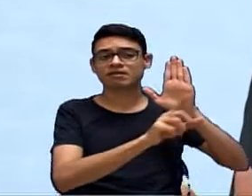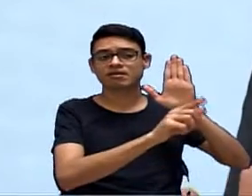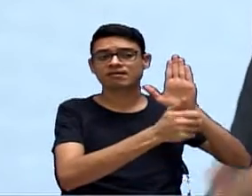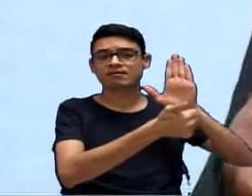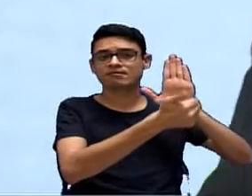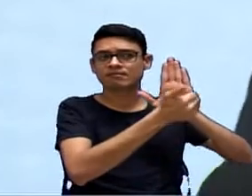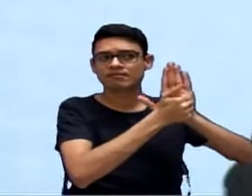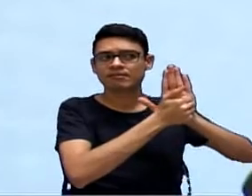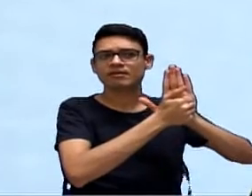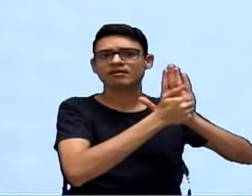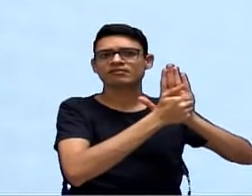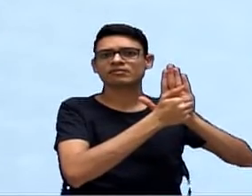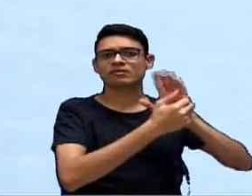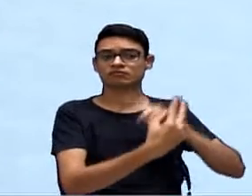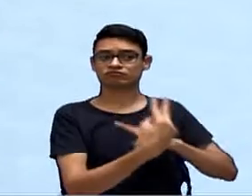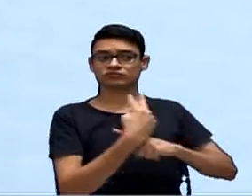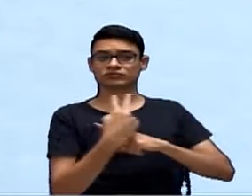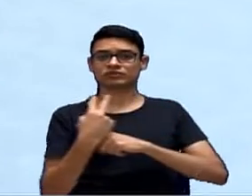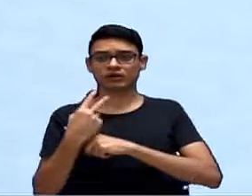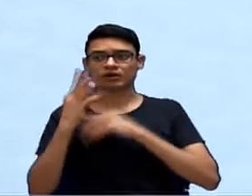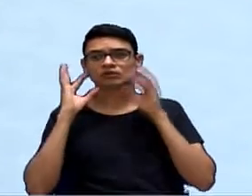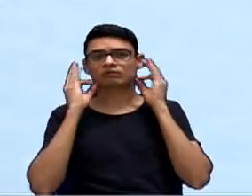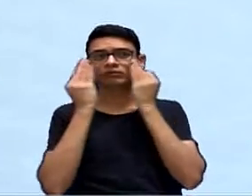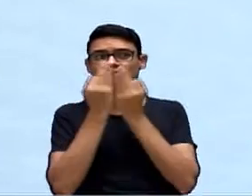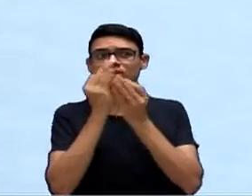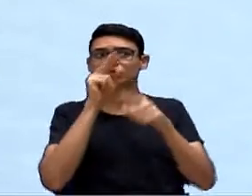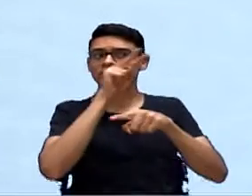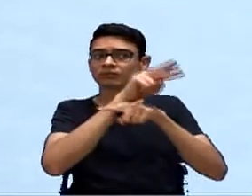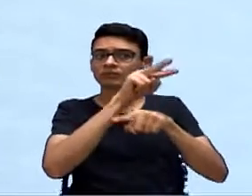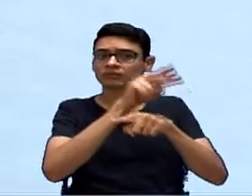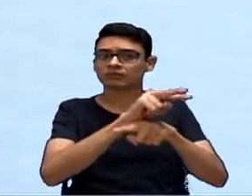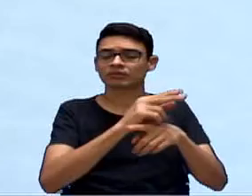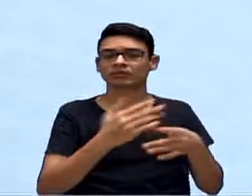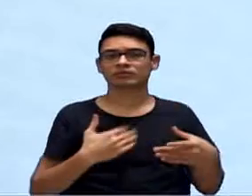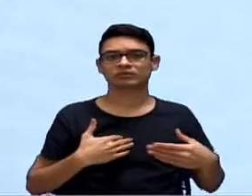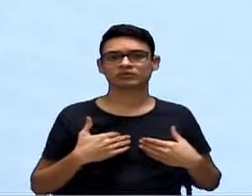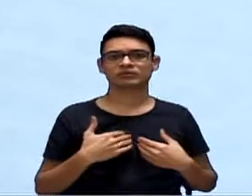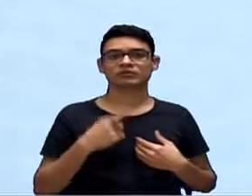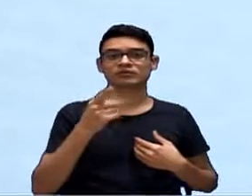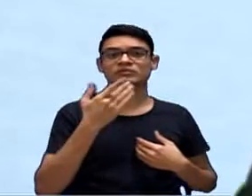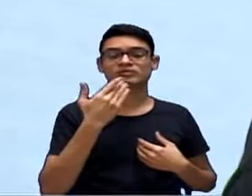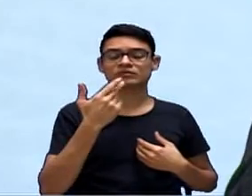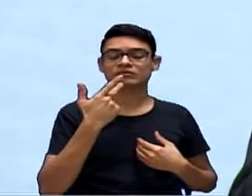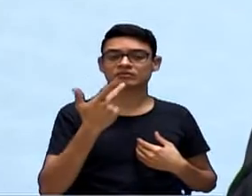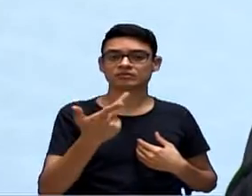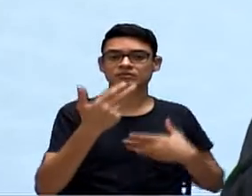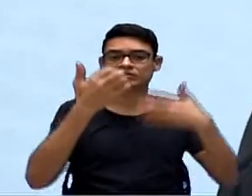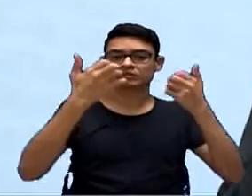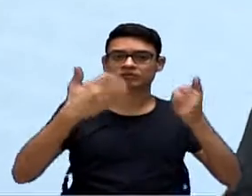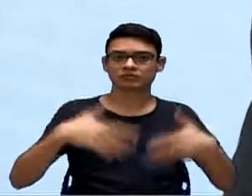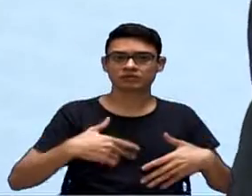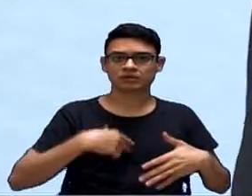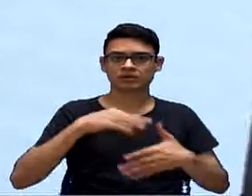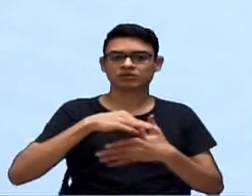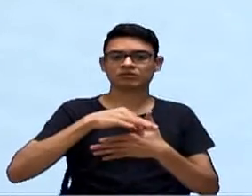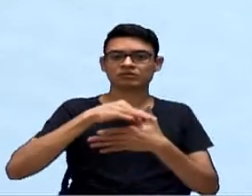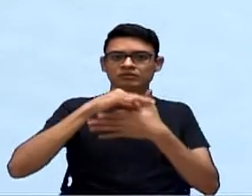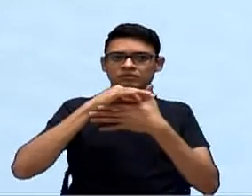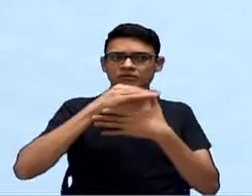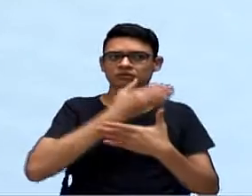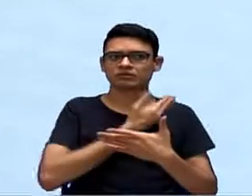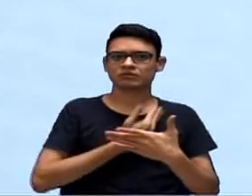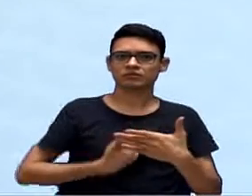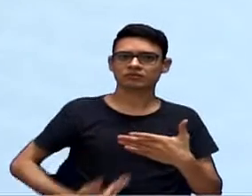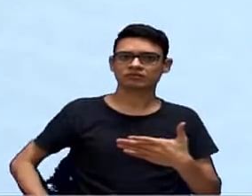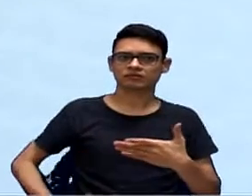seus familiares. A senhora falou muito bem do TAC. Eu estava conversando com o líder de governo logo no início, porque ele apresentou uma